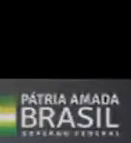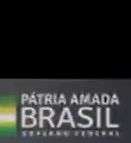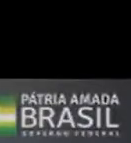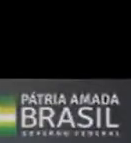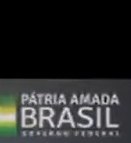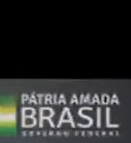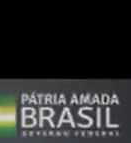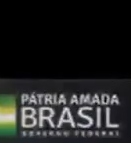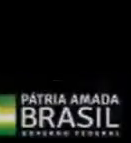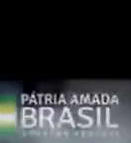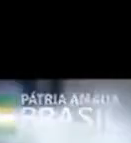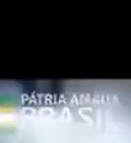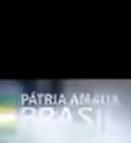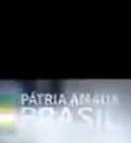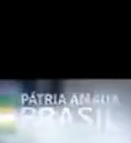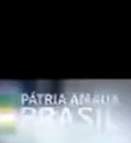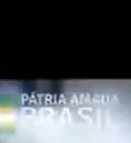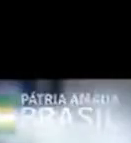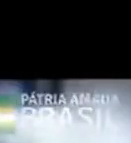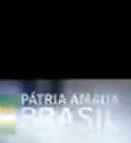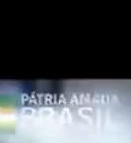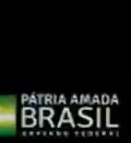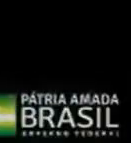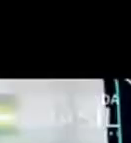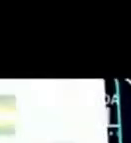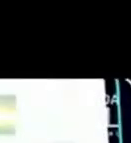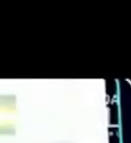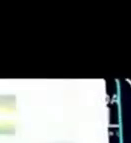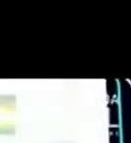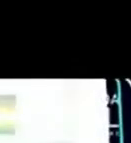dilacerando aos poucos, né? É bom se sentir bem de novo.